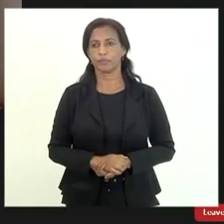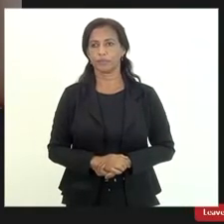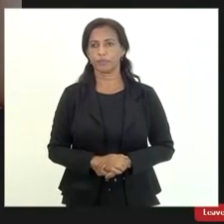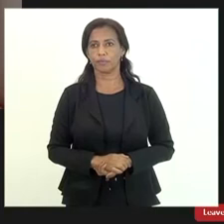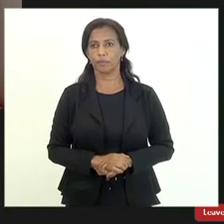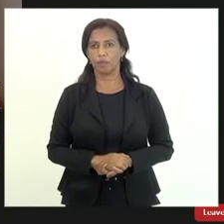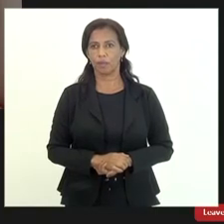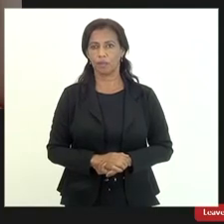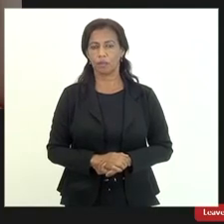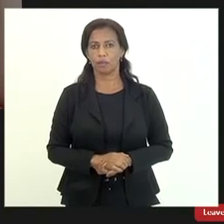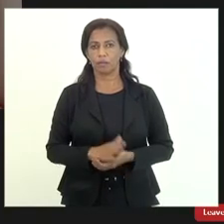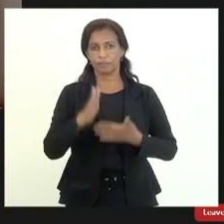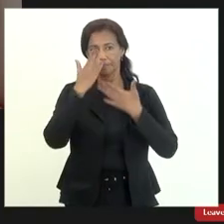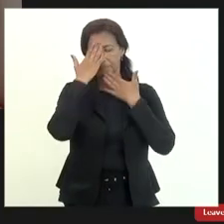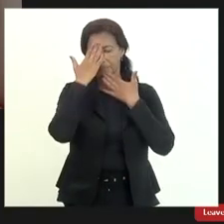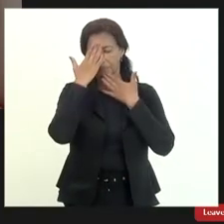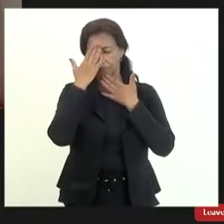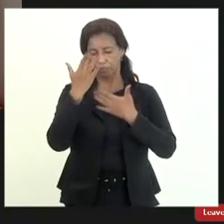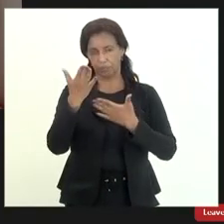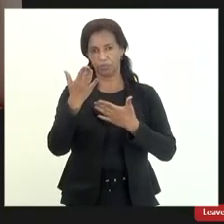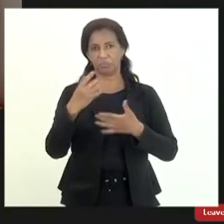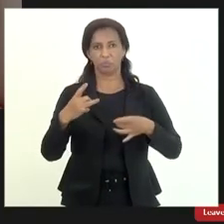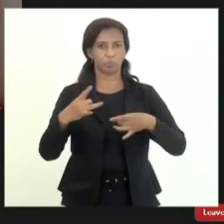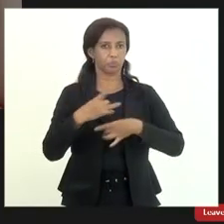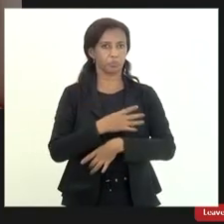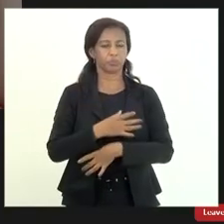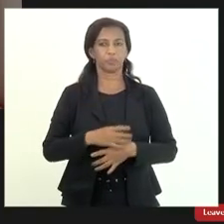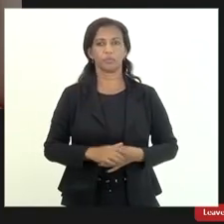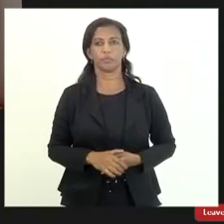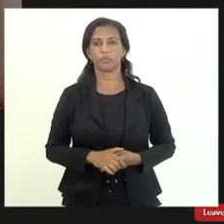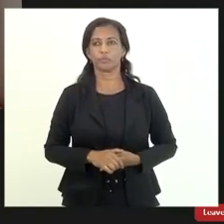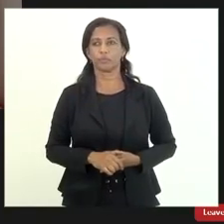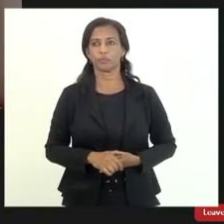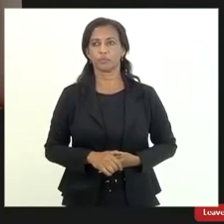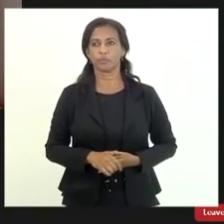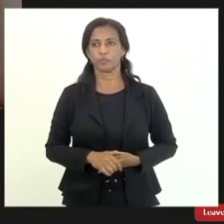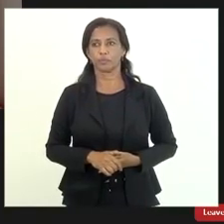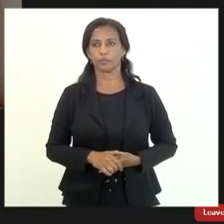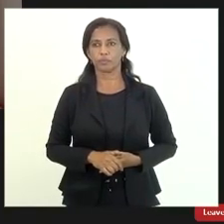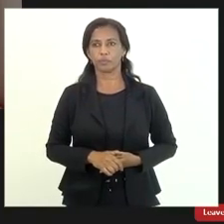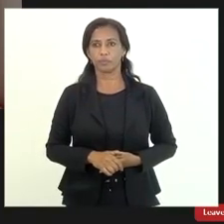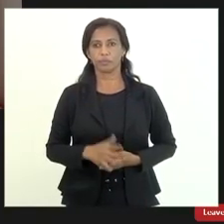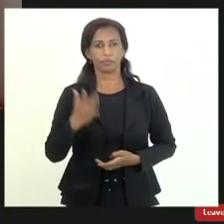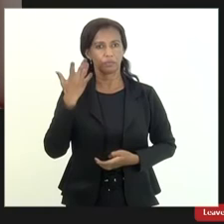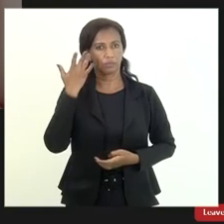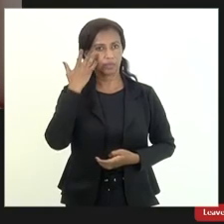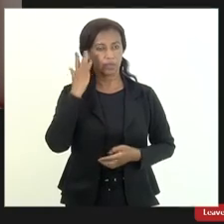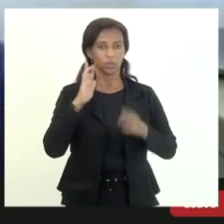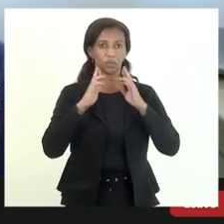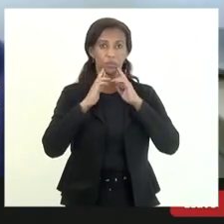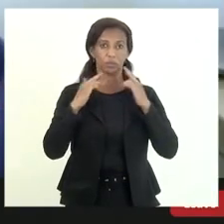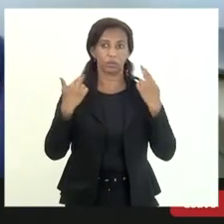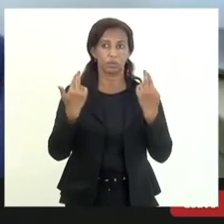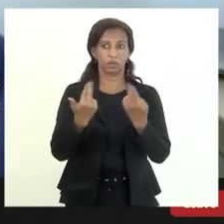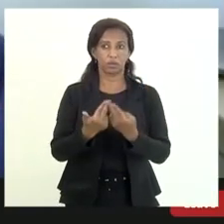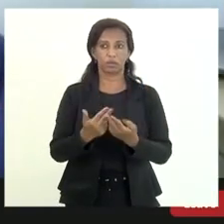eu agradeço a sua disponibilidade doutor achei que a nossa reunião